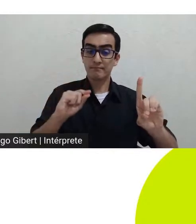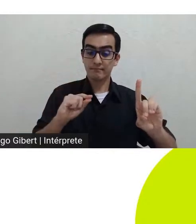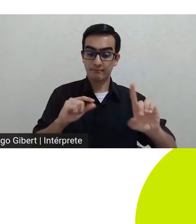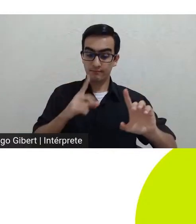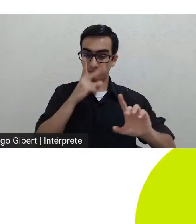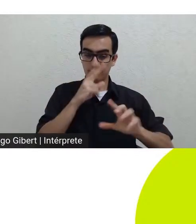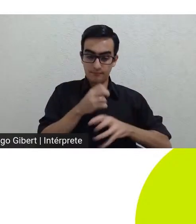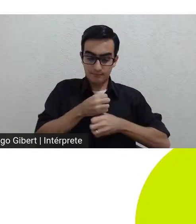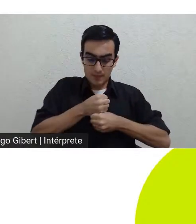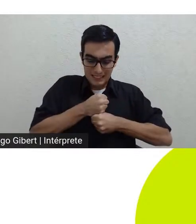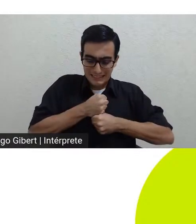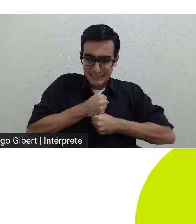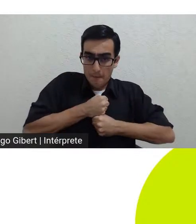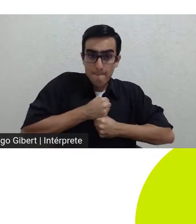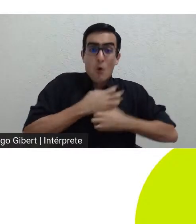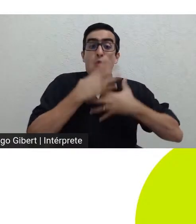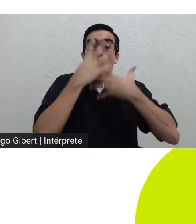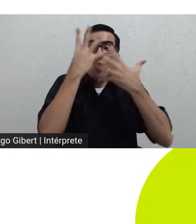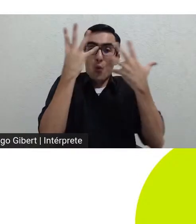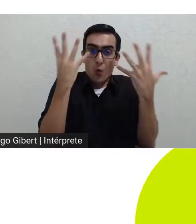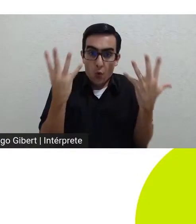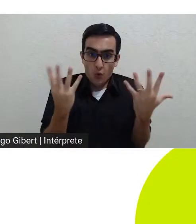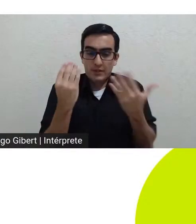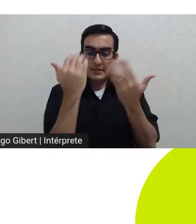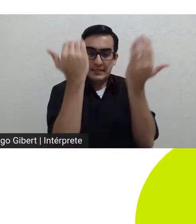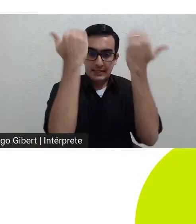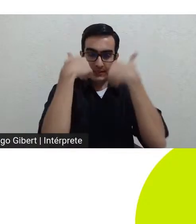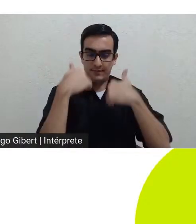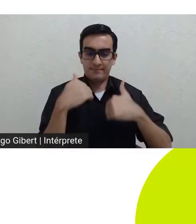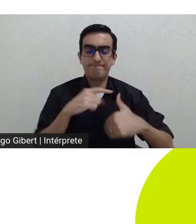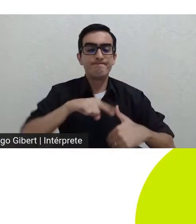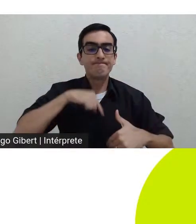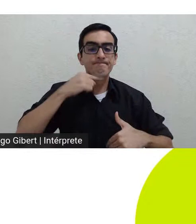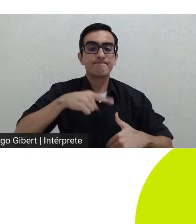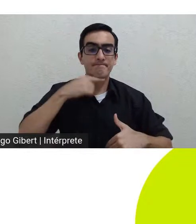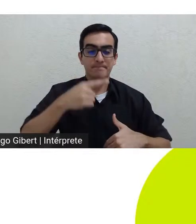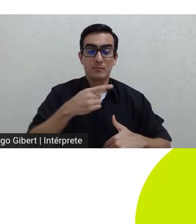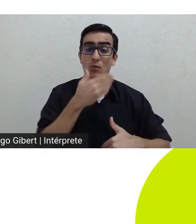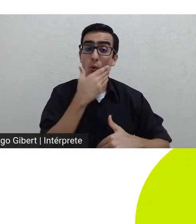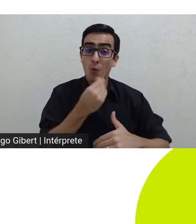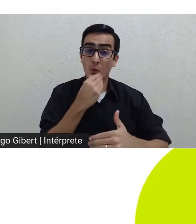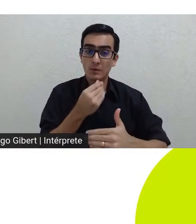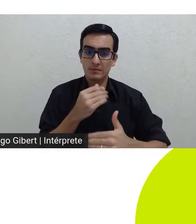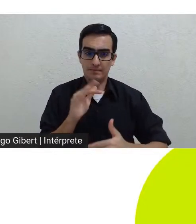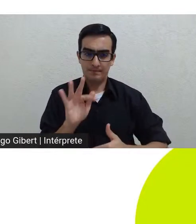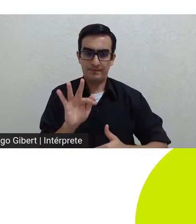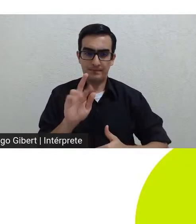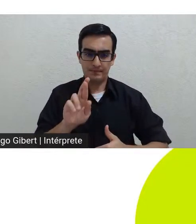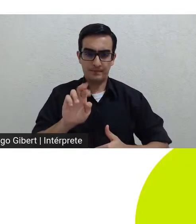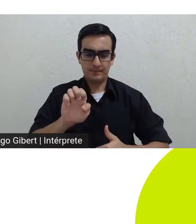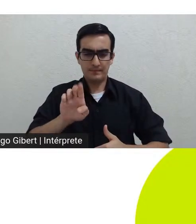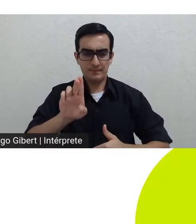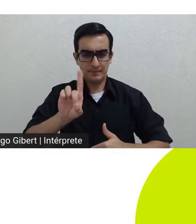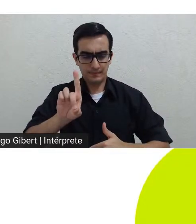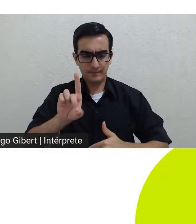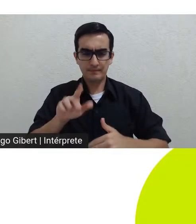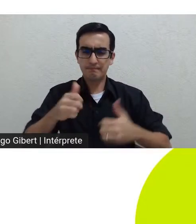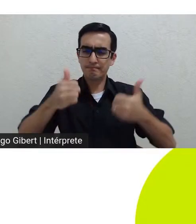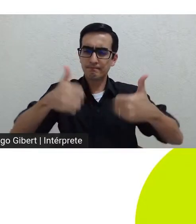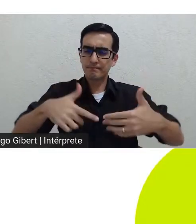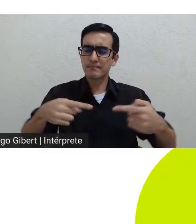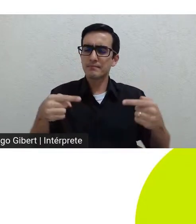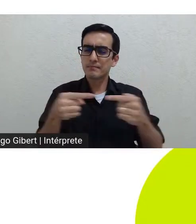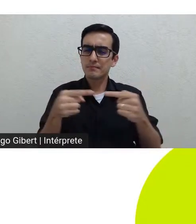tem em Freud um outro sentido também. Alude também ao que há de mais